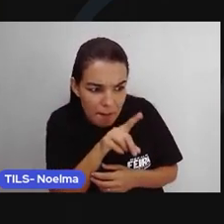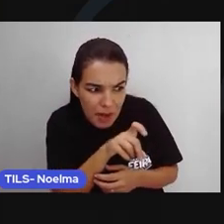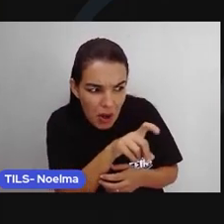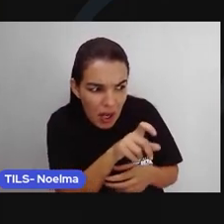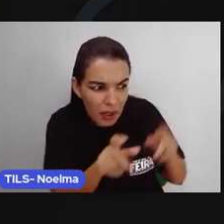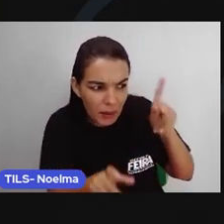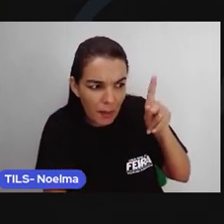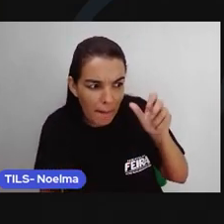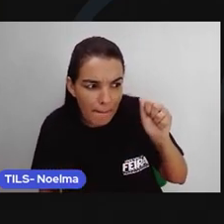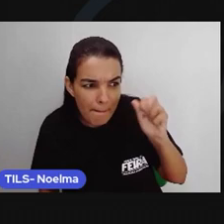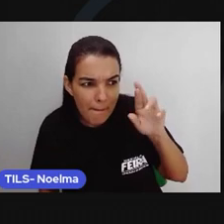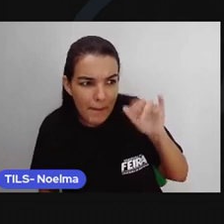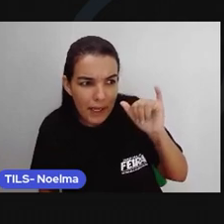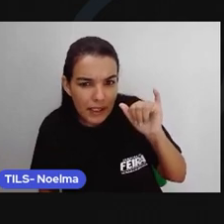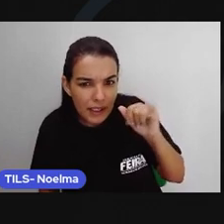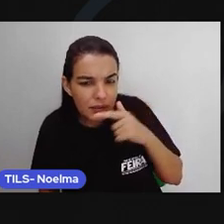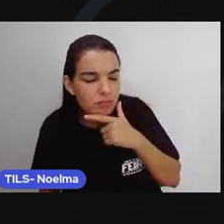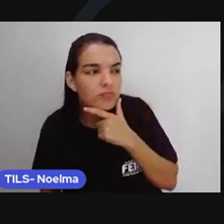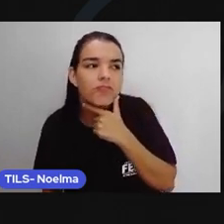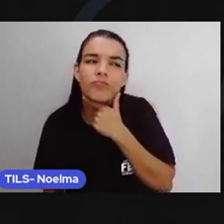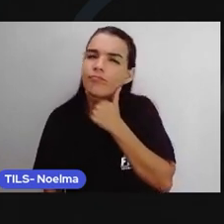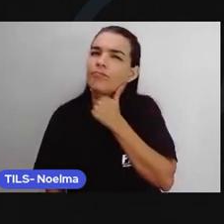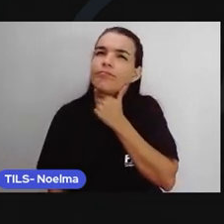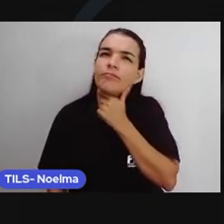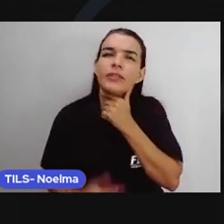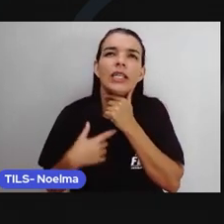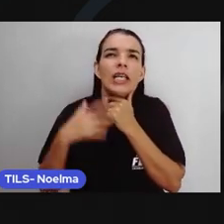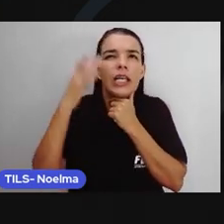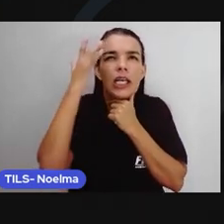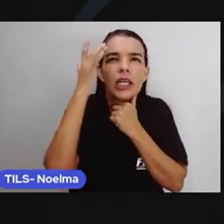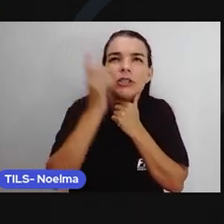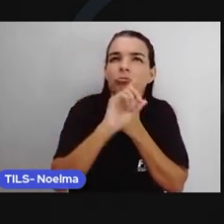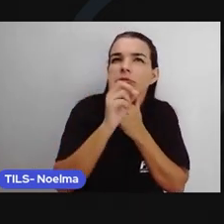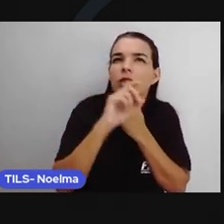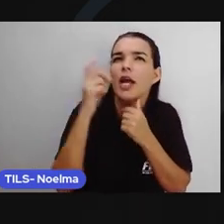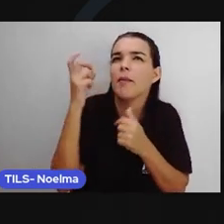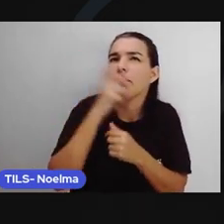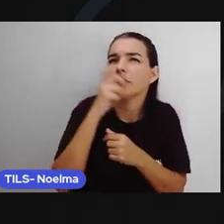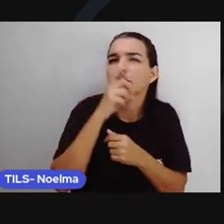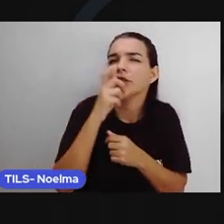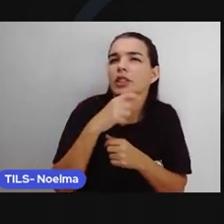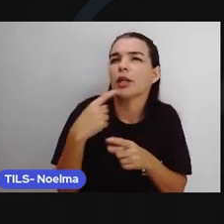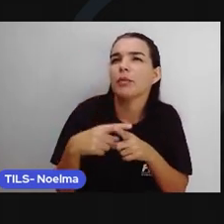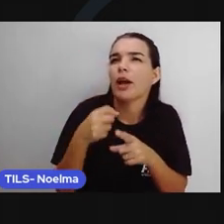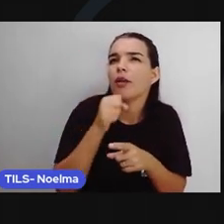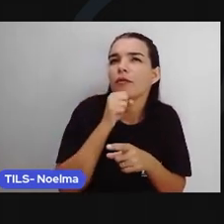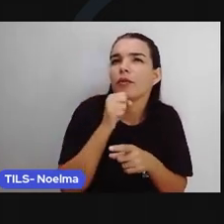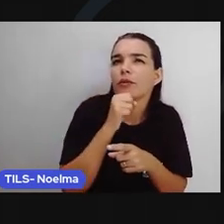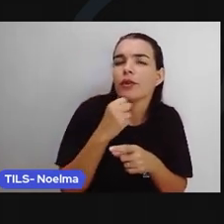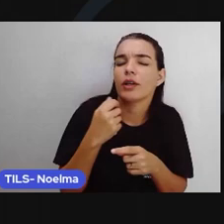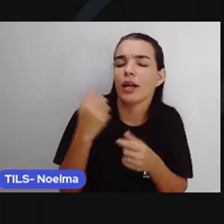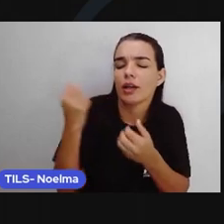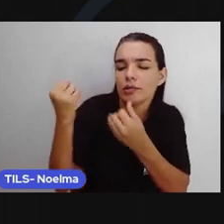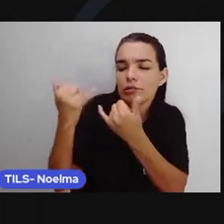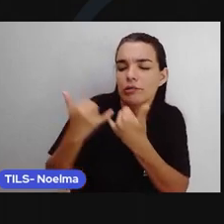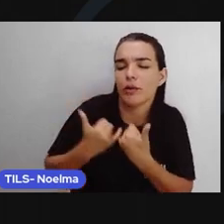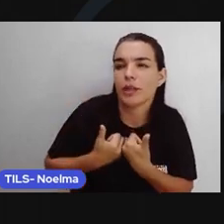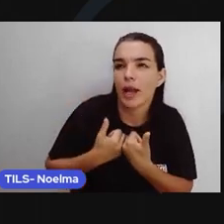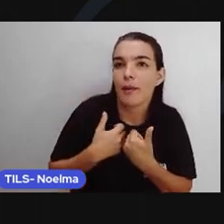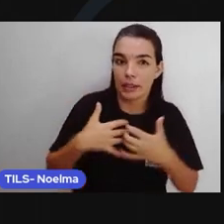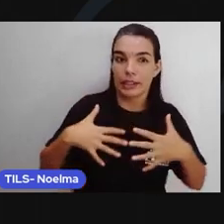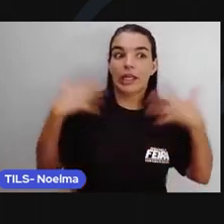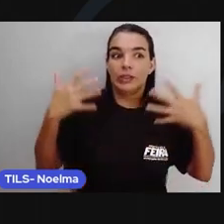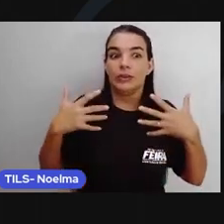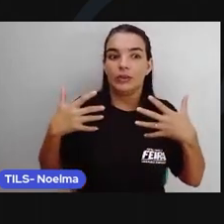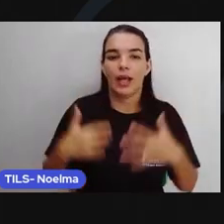Ah, minhocão pra mim é isca de pacu Isso é conversa fiada de Vô Palmiro pra assustar a gente Enquanto conversavam